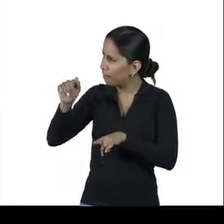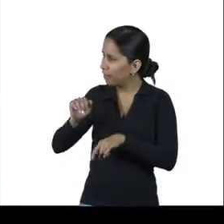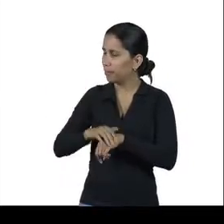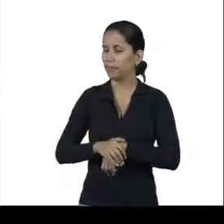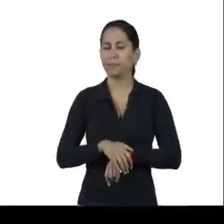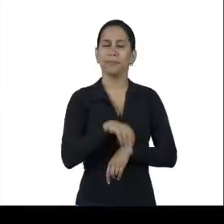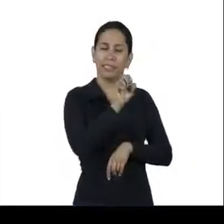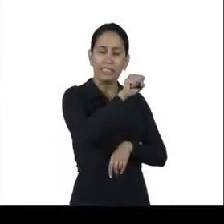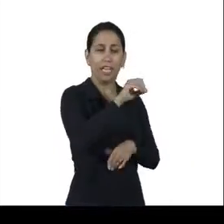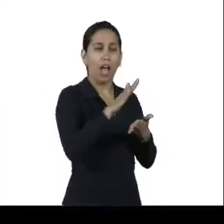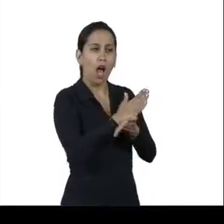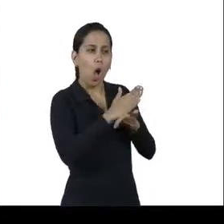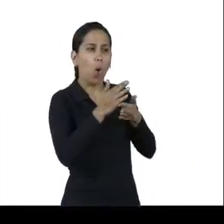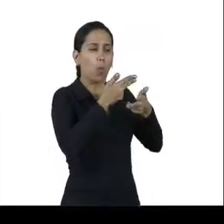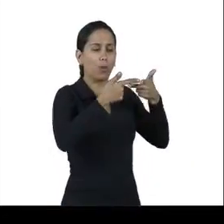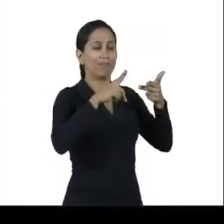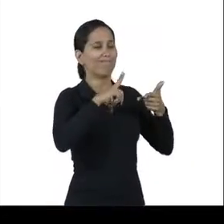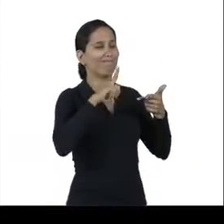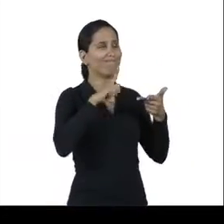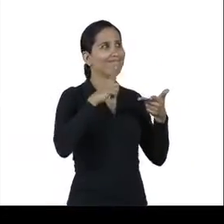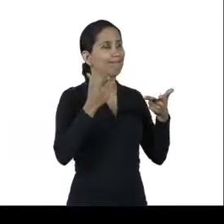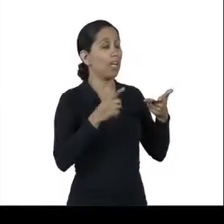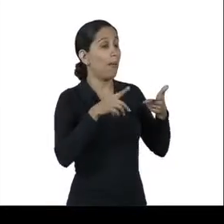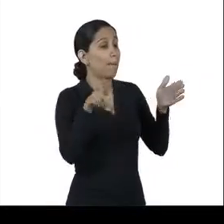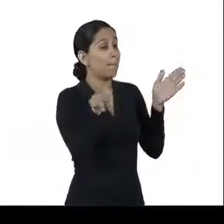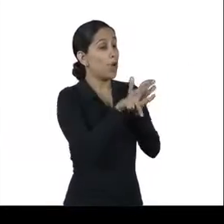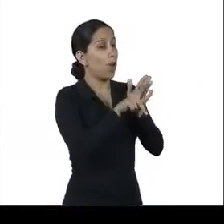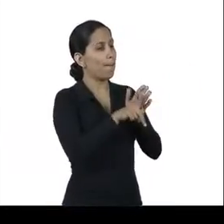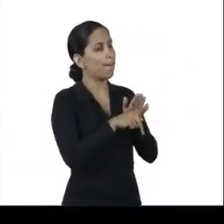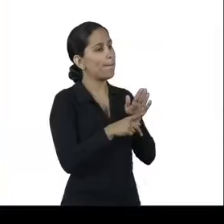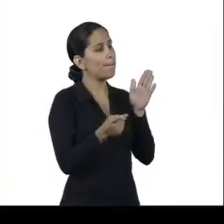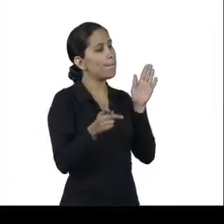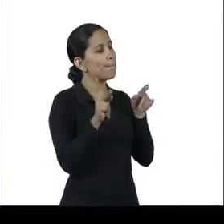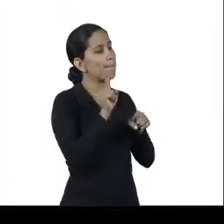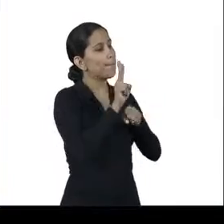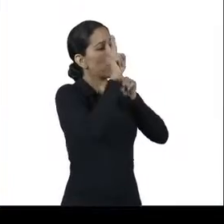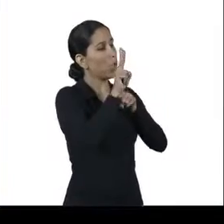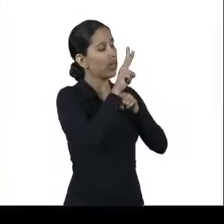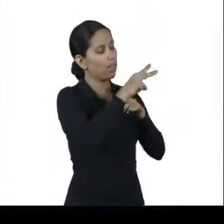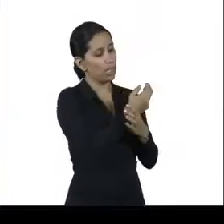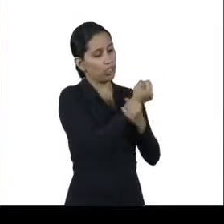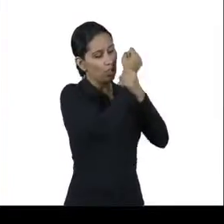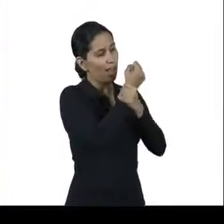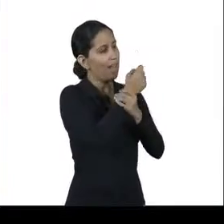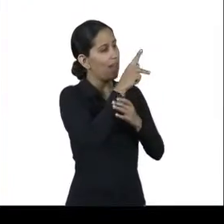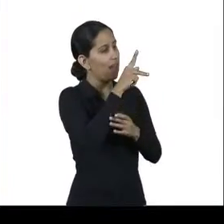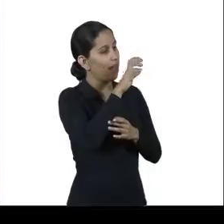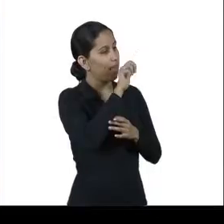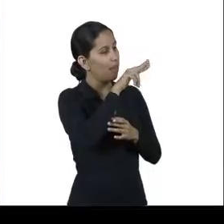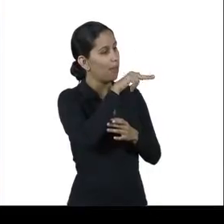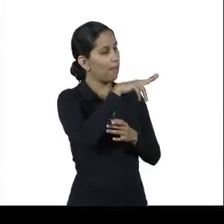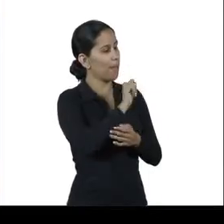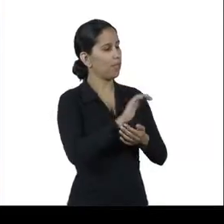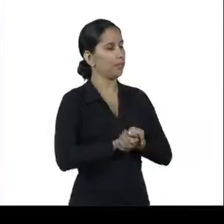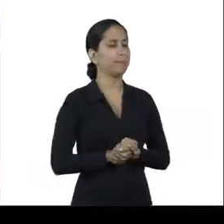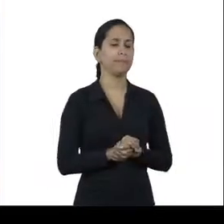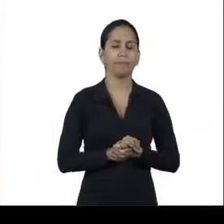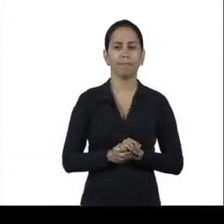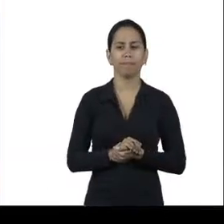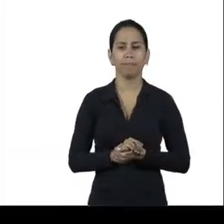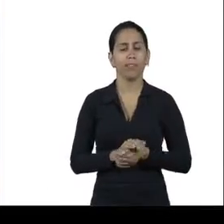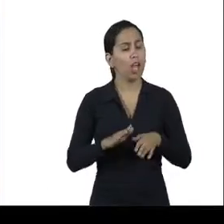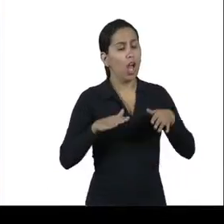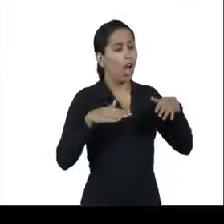situações, é fornecido um EPI específico para a proteção das pernas. Que, nesse caso, como você mesmo lembrou, as perneiras. Quais situações a